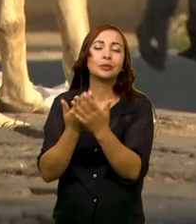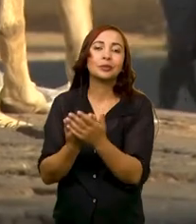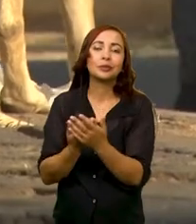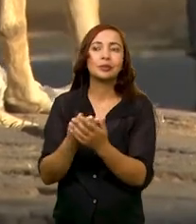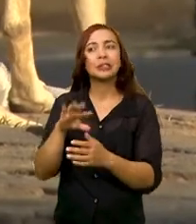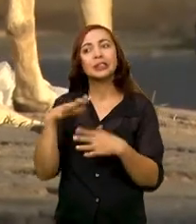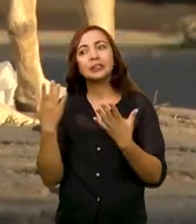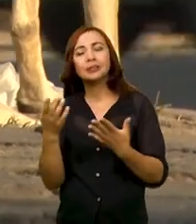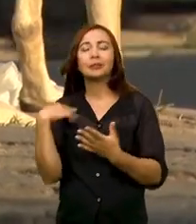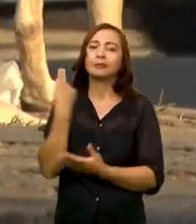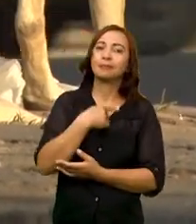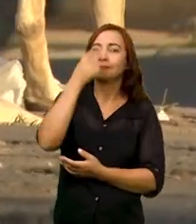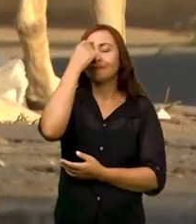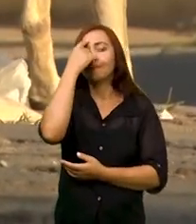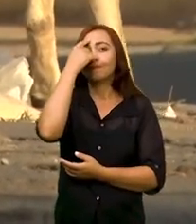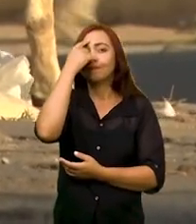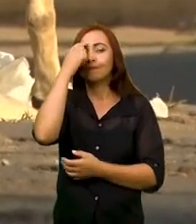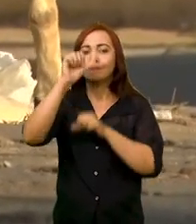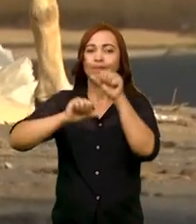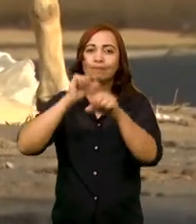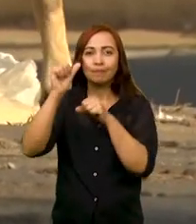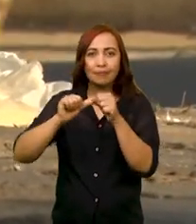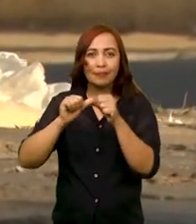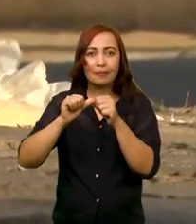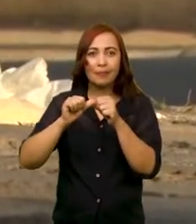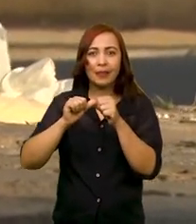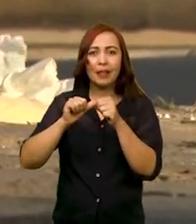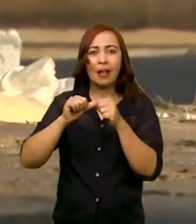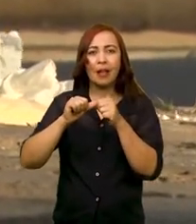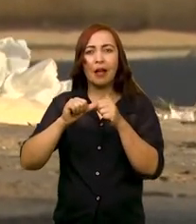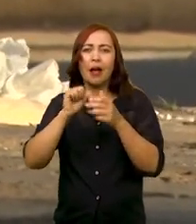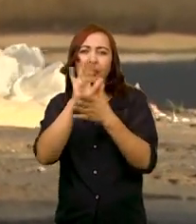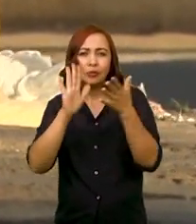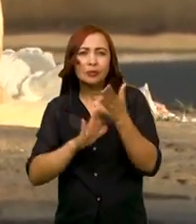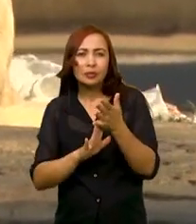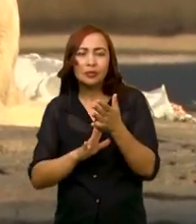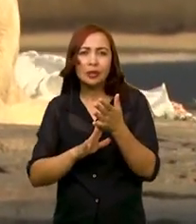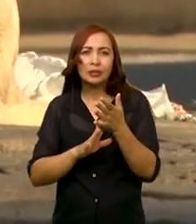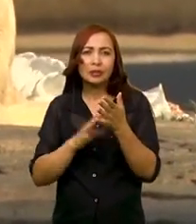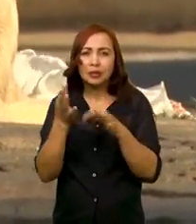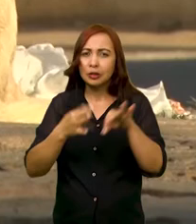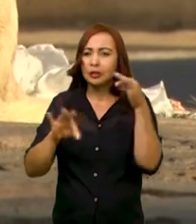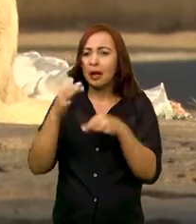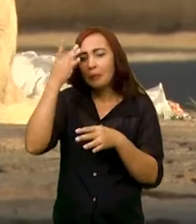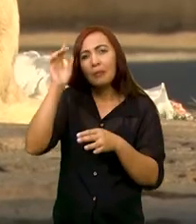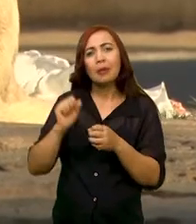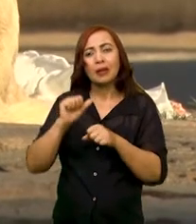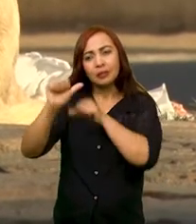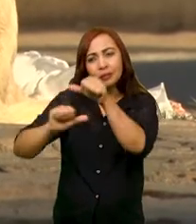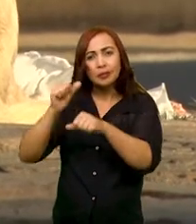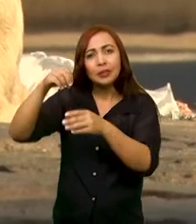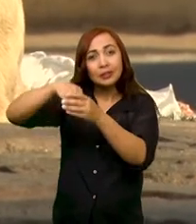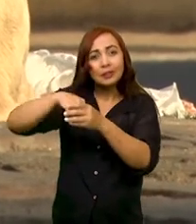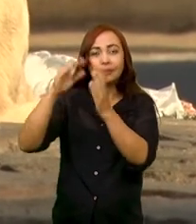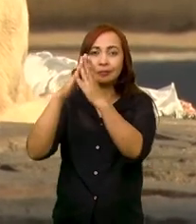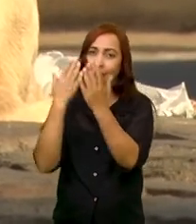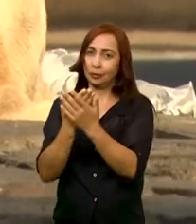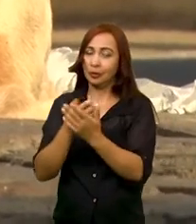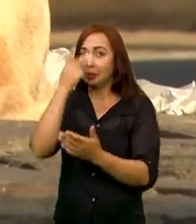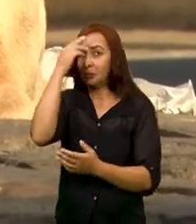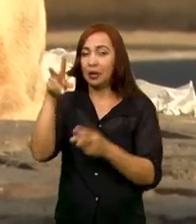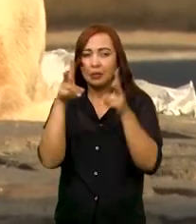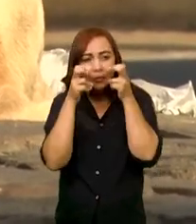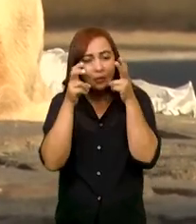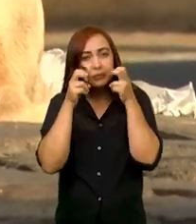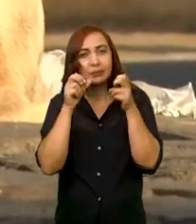E pior, nós temos setores da Prefeitura, da Secretaria de Saúde, vinculados a um controle, mas não tem nenhuma